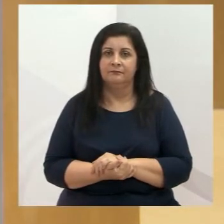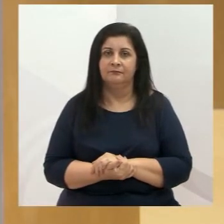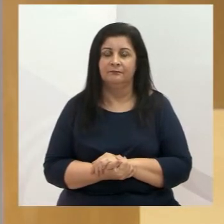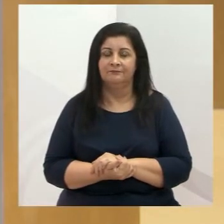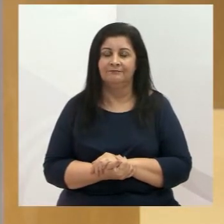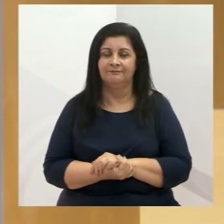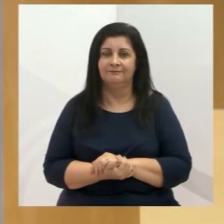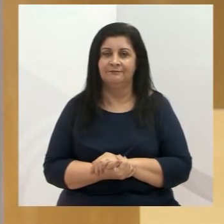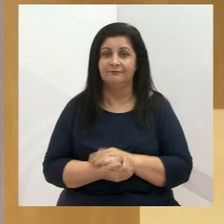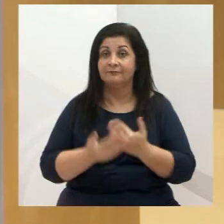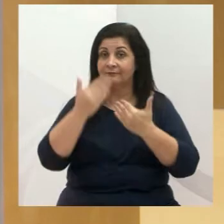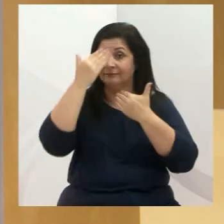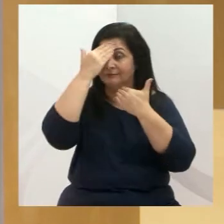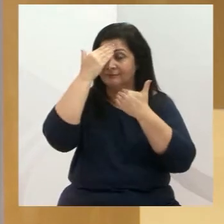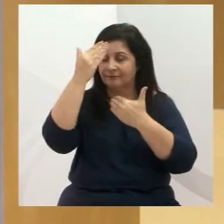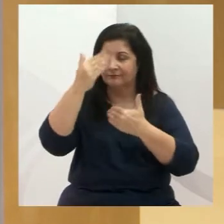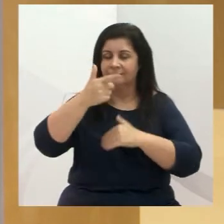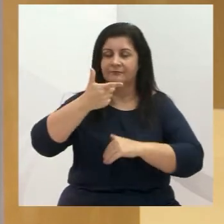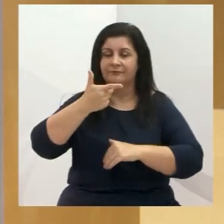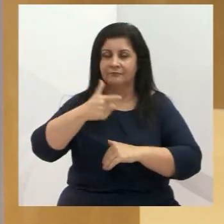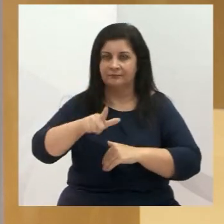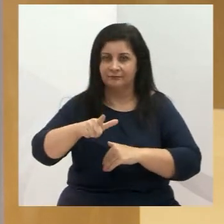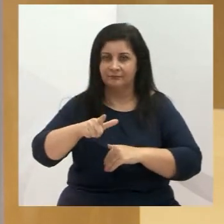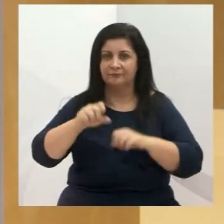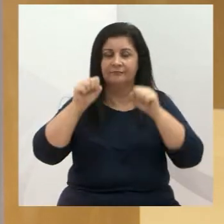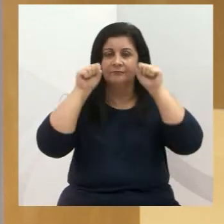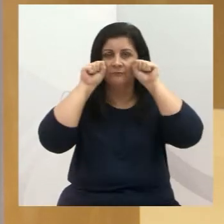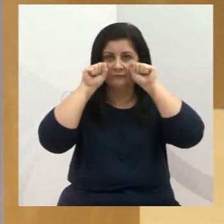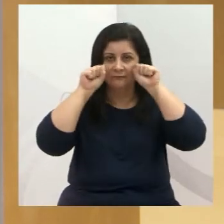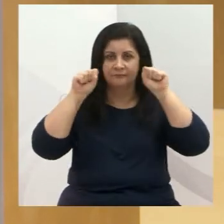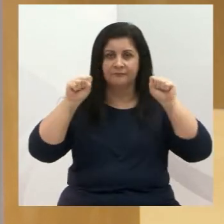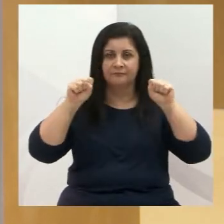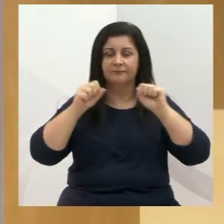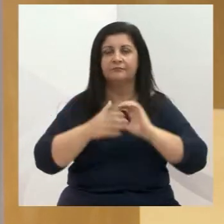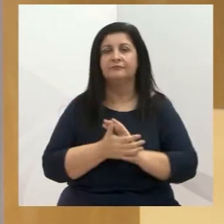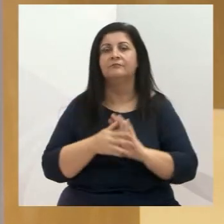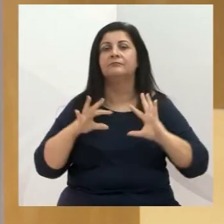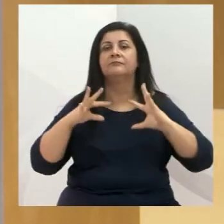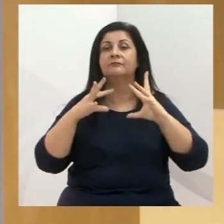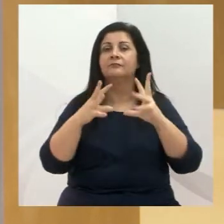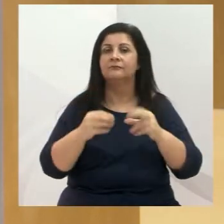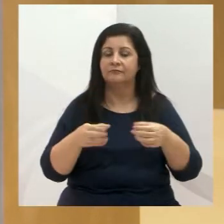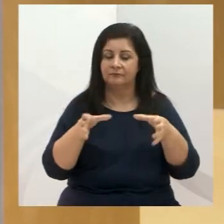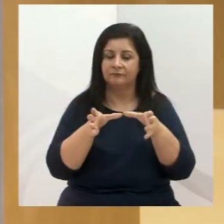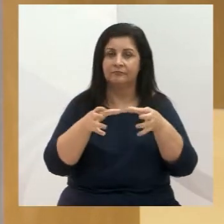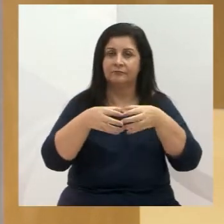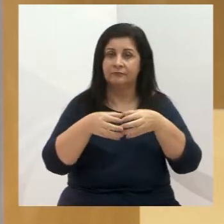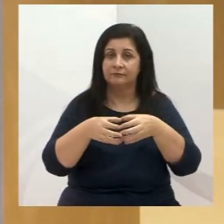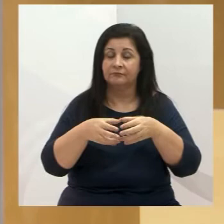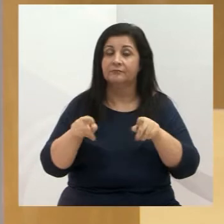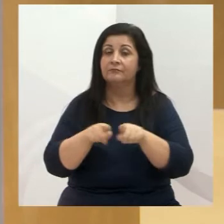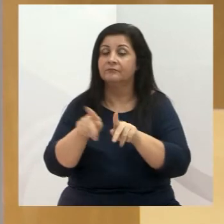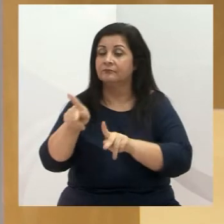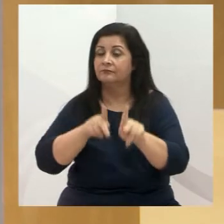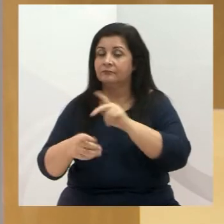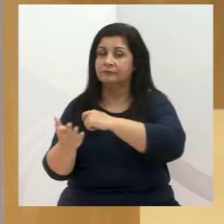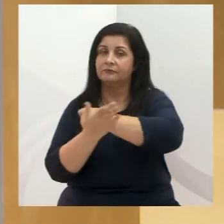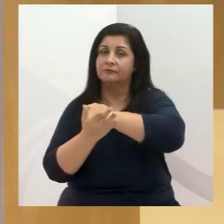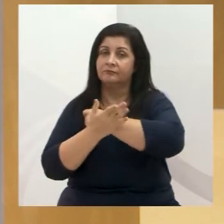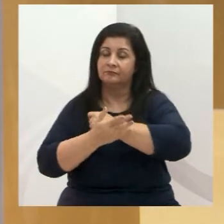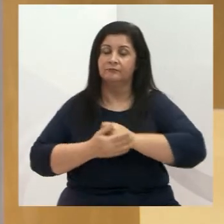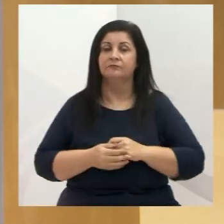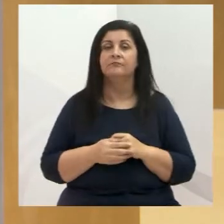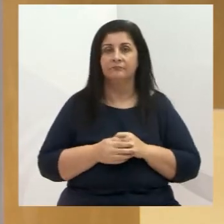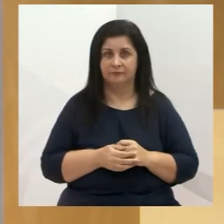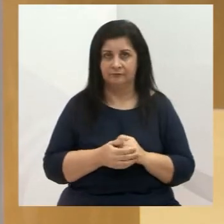Quero, então, agradecer mais uma vez aos meus assessores e a toda a equipe e aos munícipes que têm colaborado com